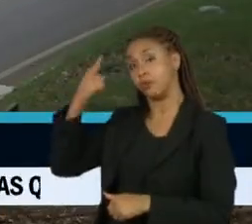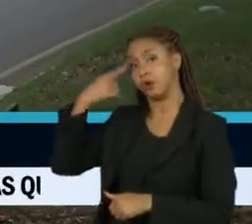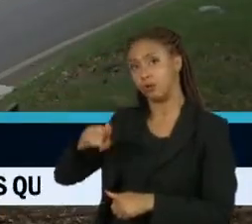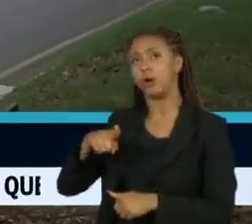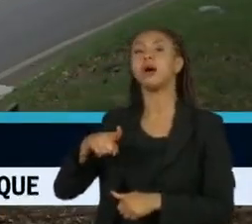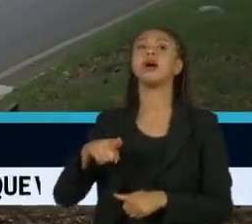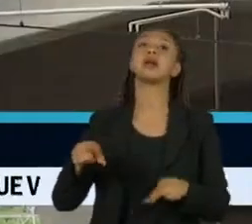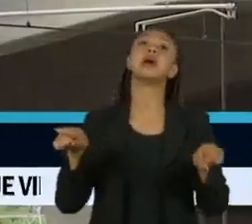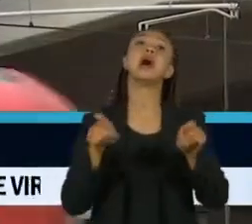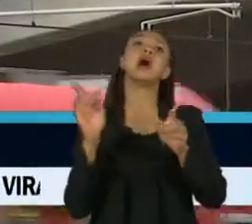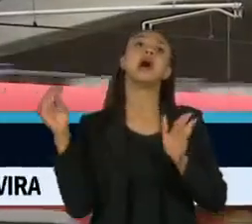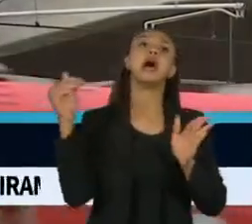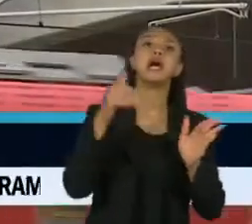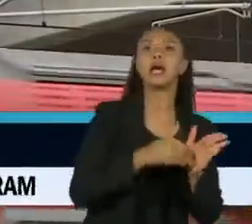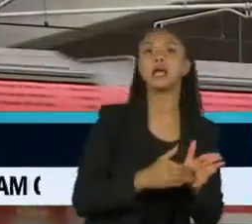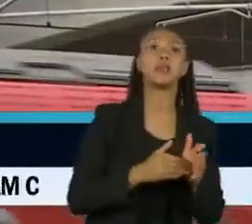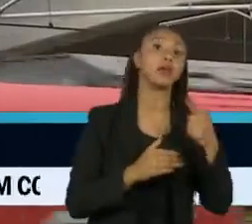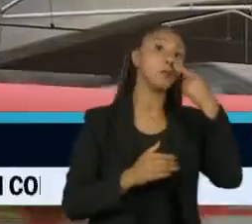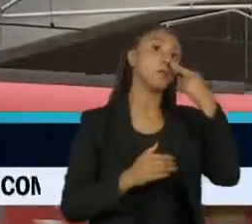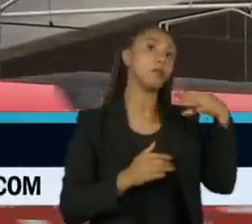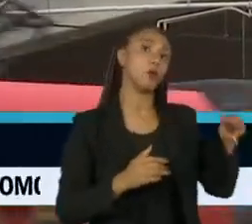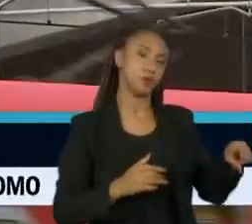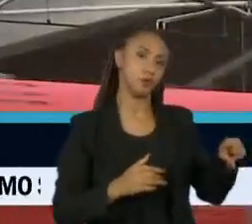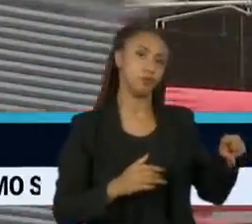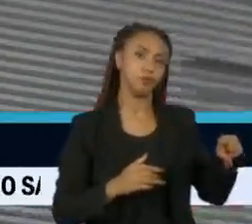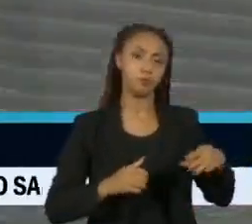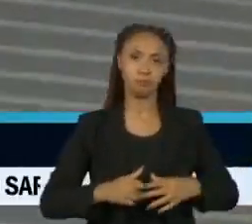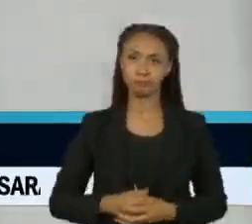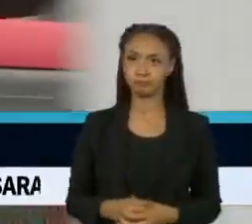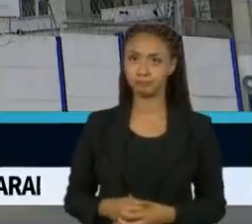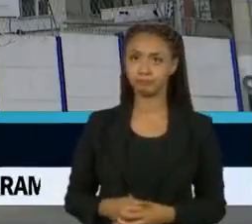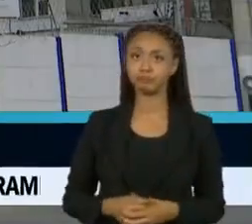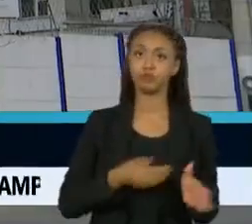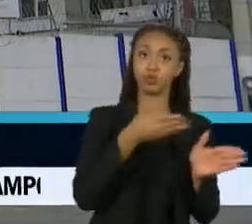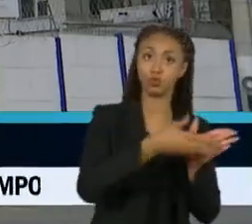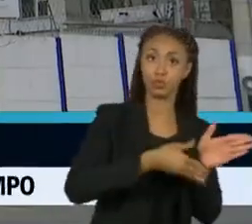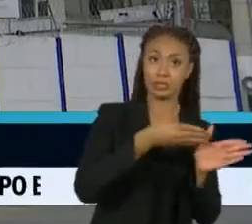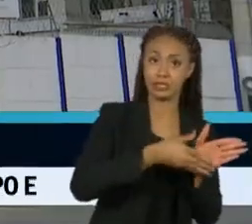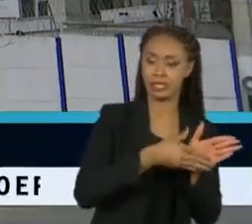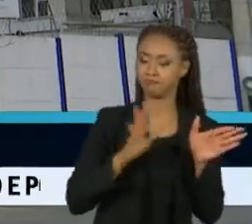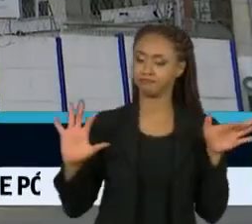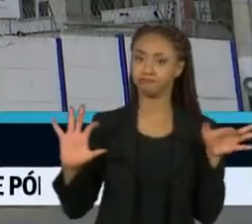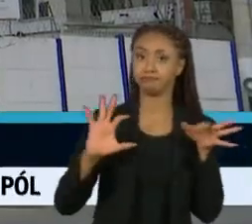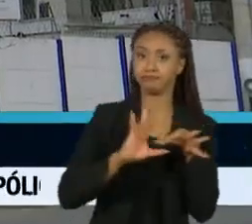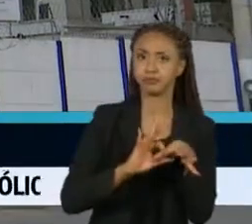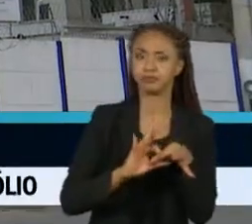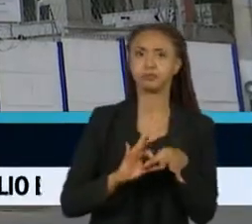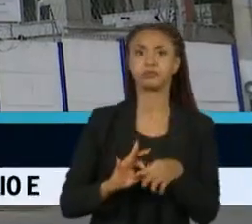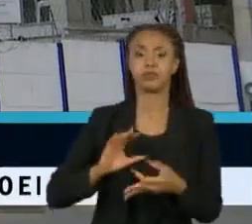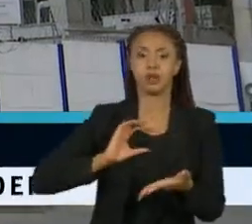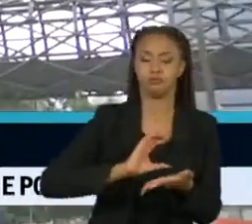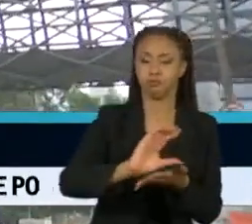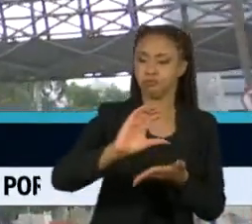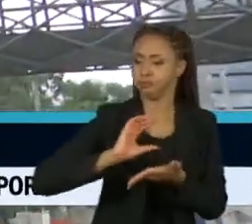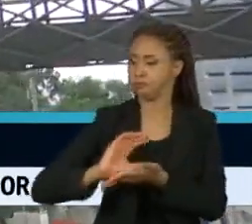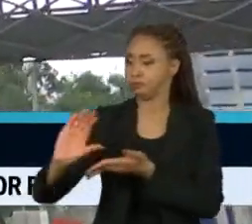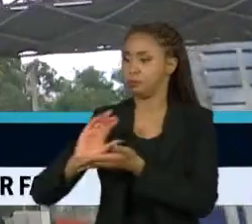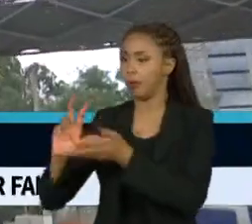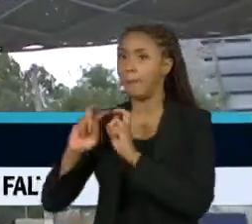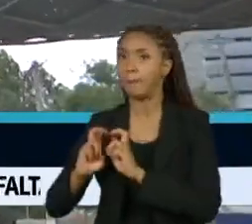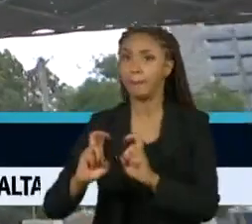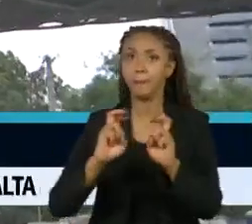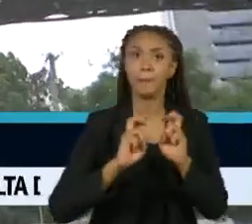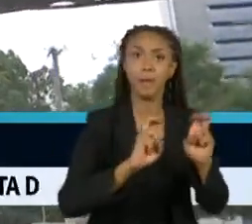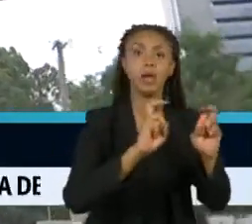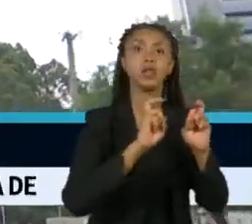estação Morumbi, da linha 9 Esmeralda, da CPTM, em outro. Todo esse investimento no metrô deve aumentar